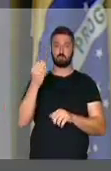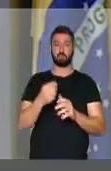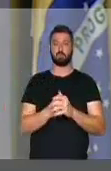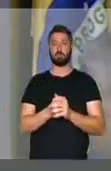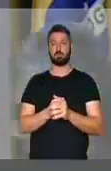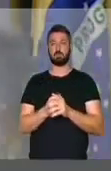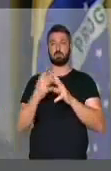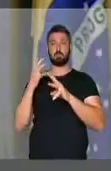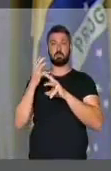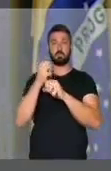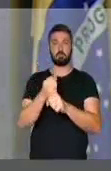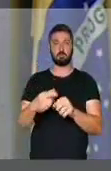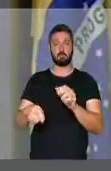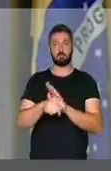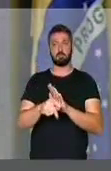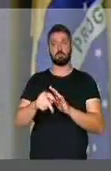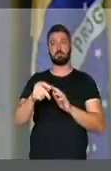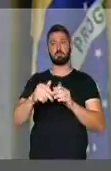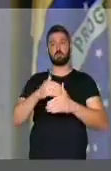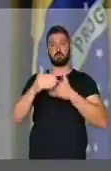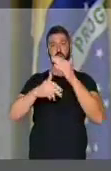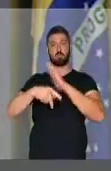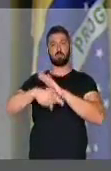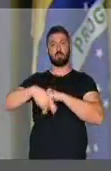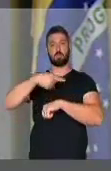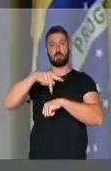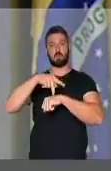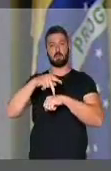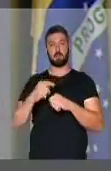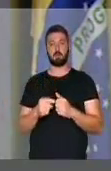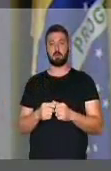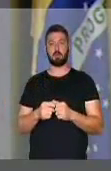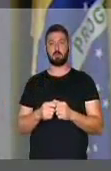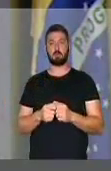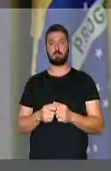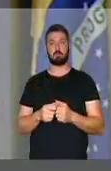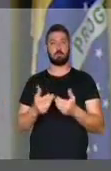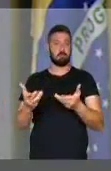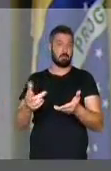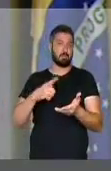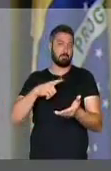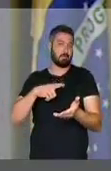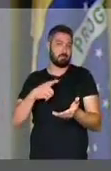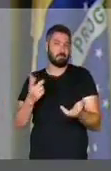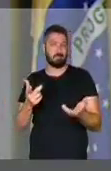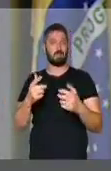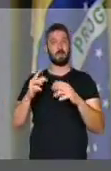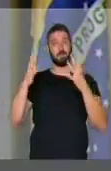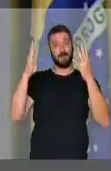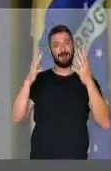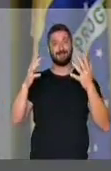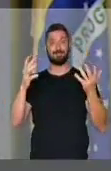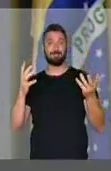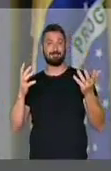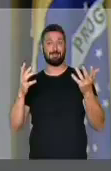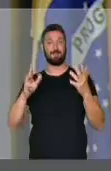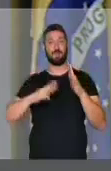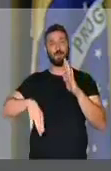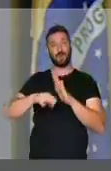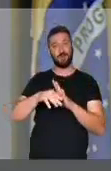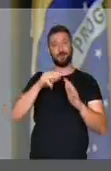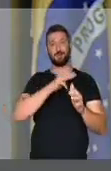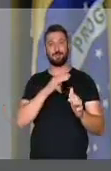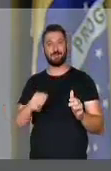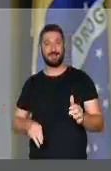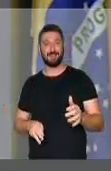da retomada do crescimento do nosso país. E nós temos aí que parabenizar todos os nossos ministros